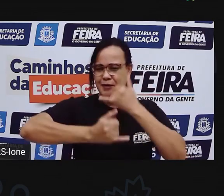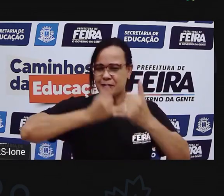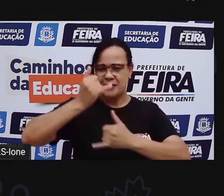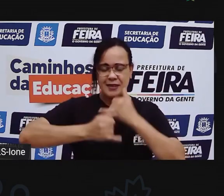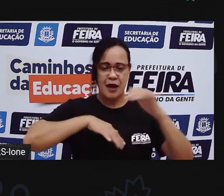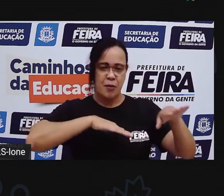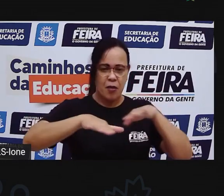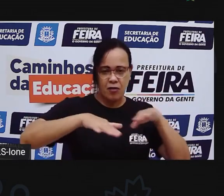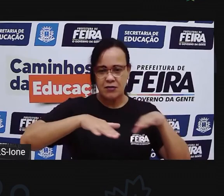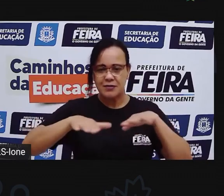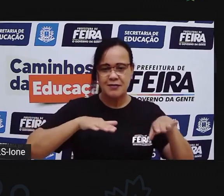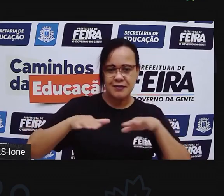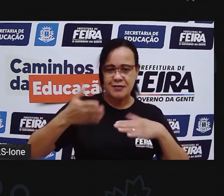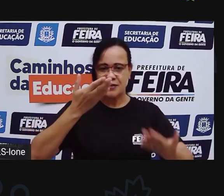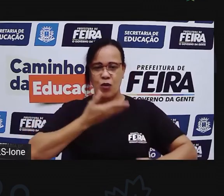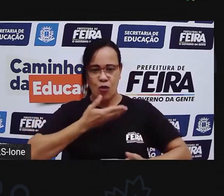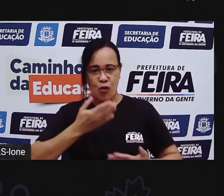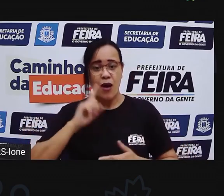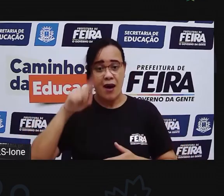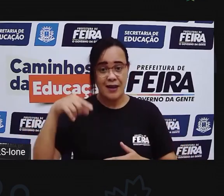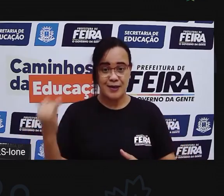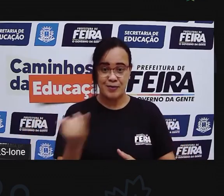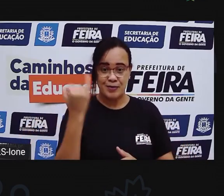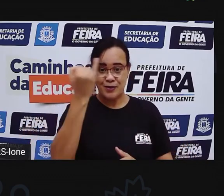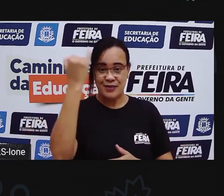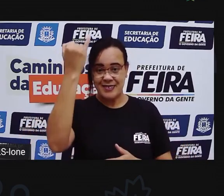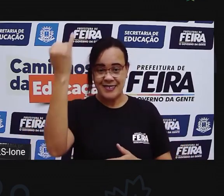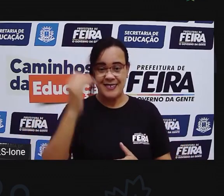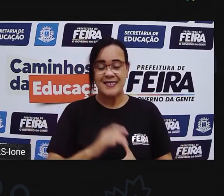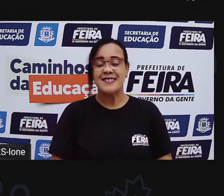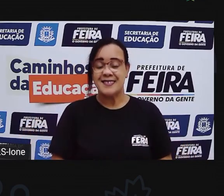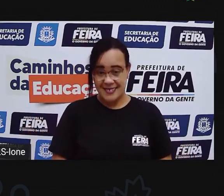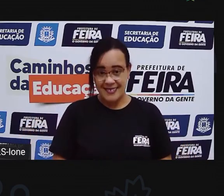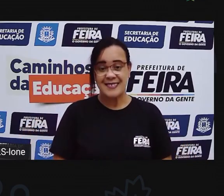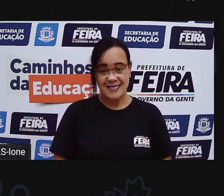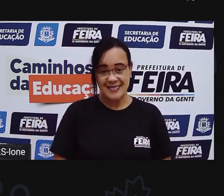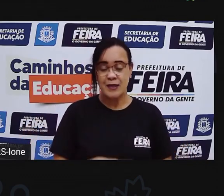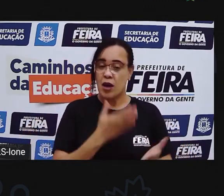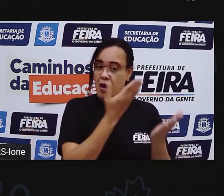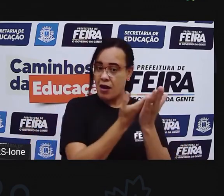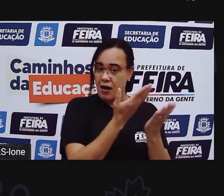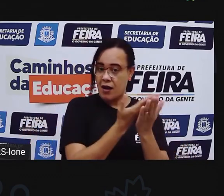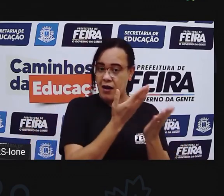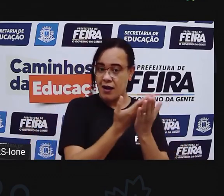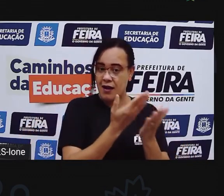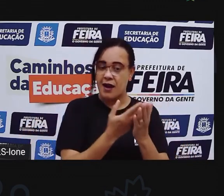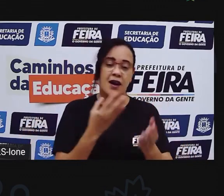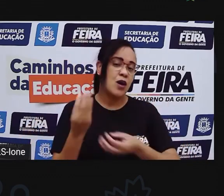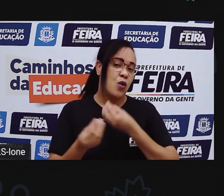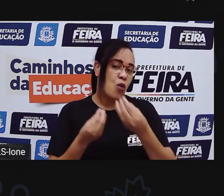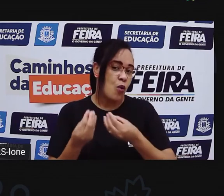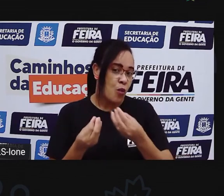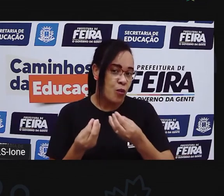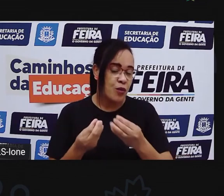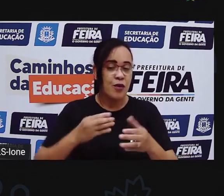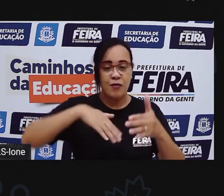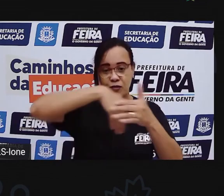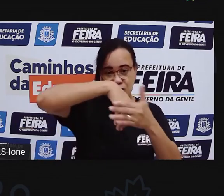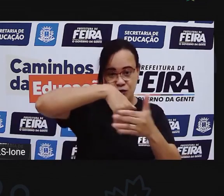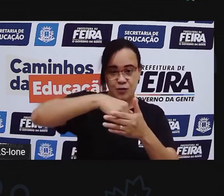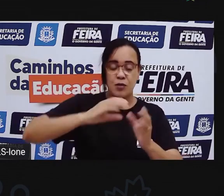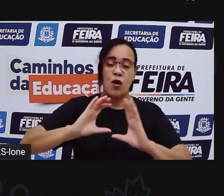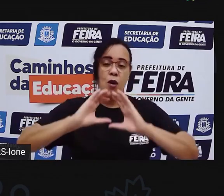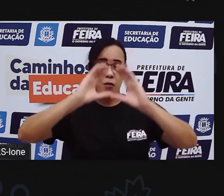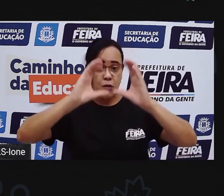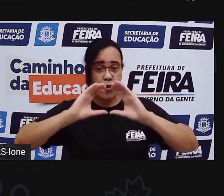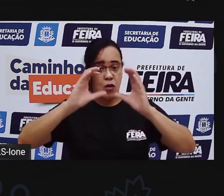né? Movimentar o corpo, que é muito importante, né? Por isso que a gente traz essa aula aqui envolvendo futebol, envolvendo a bola, pra que a gente